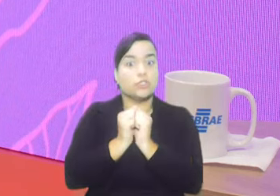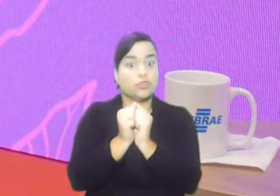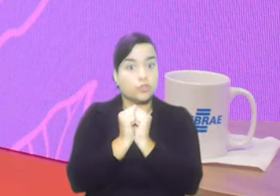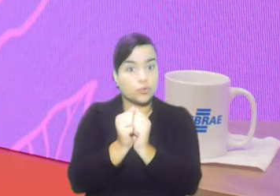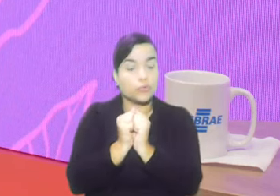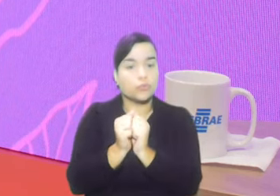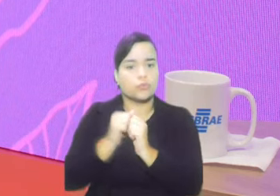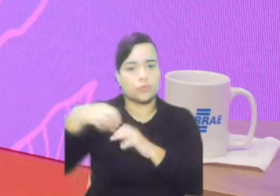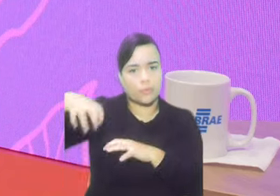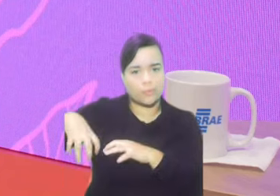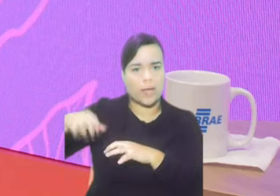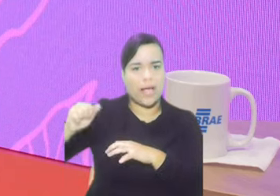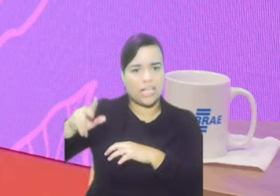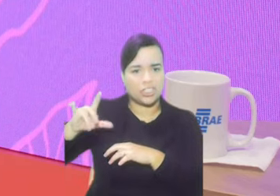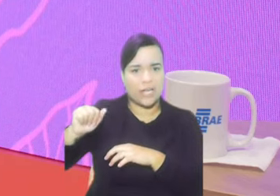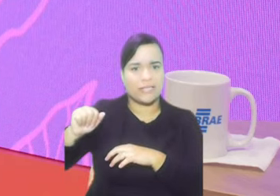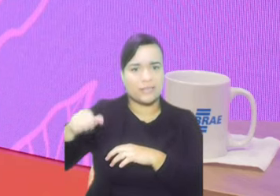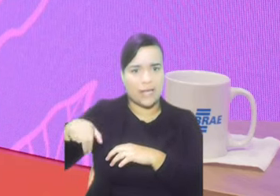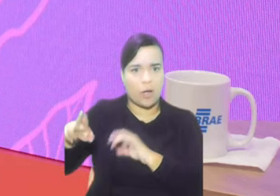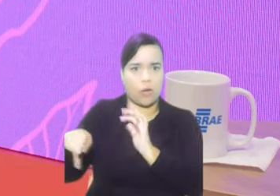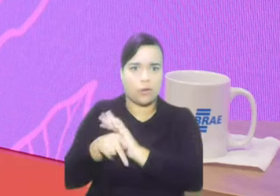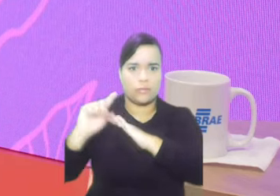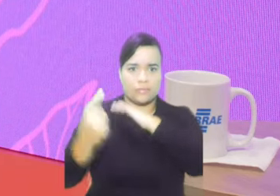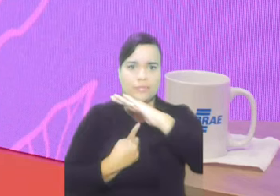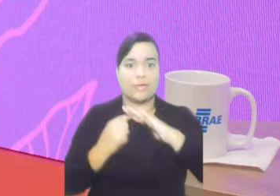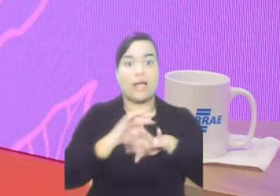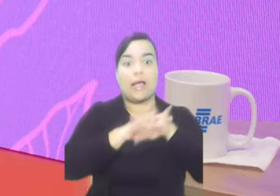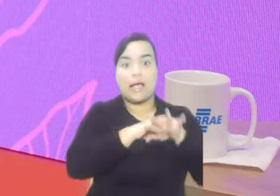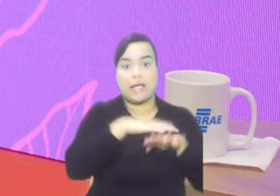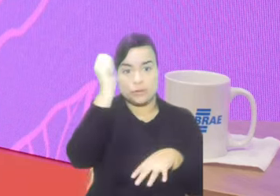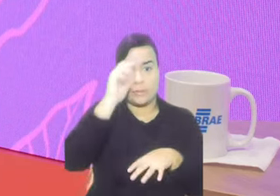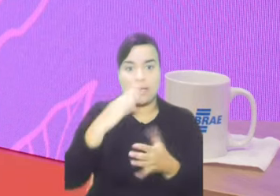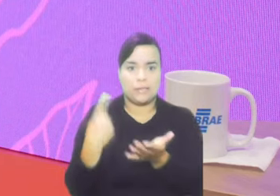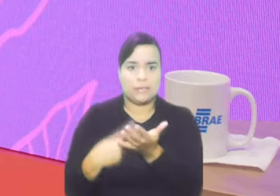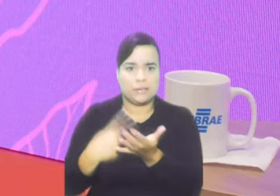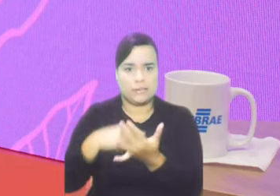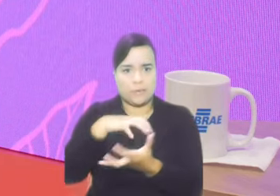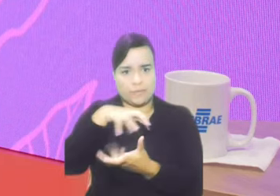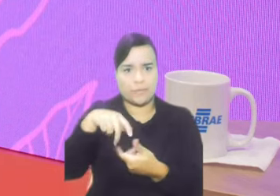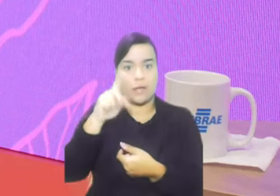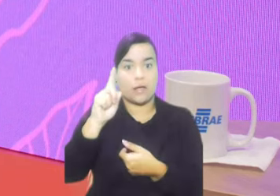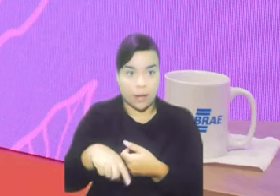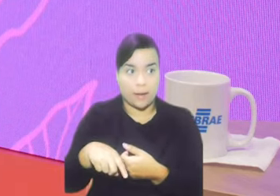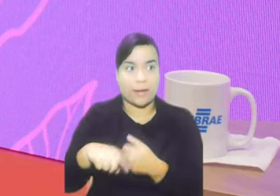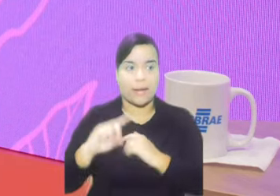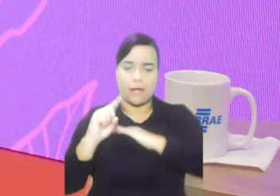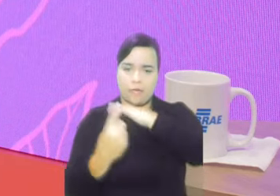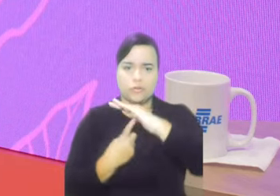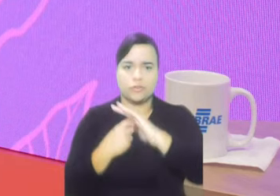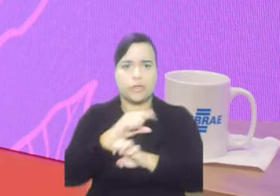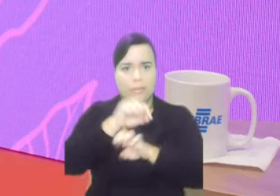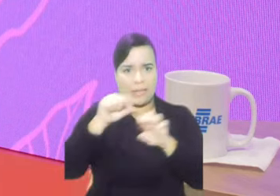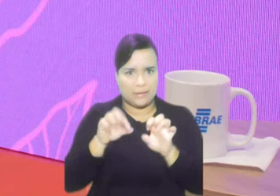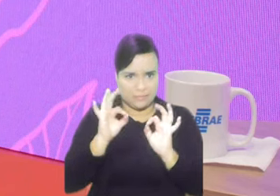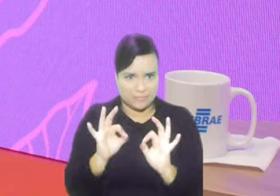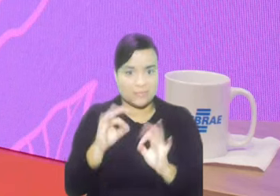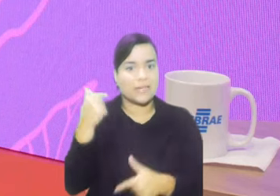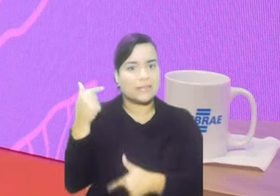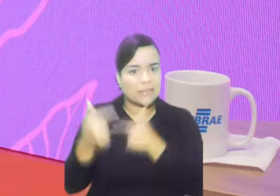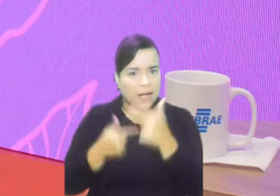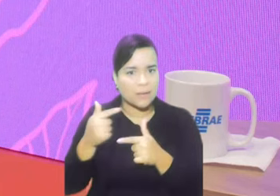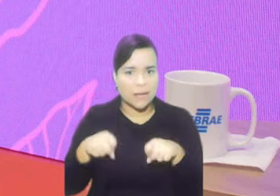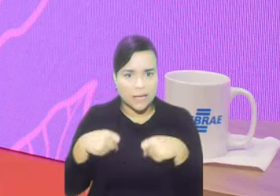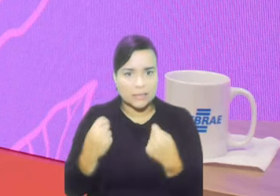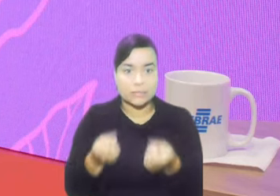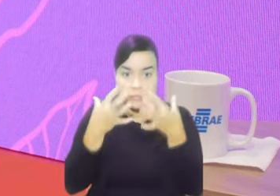Brasil do Pacto Global, que é o Refugiados Empreendedores, que trabalha a perspectiva do empreendedorismo e